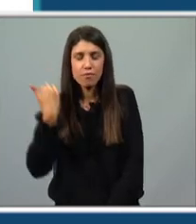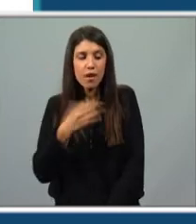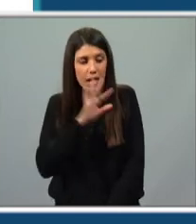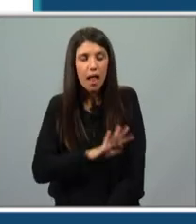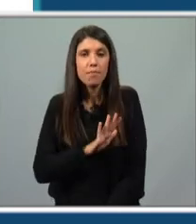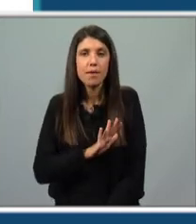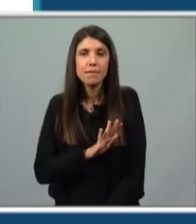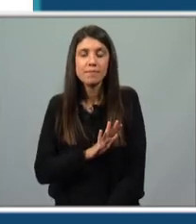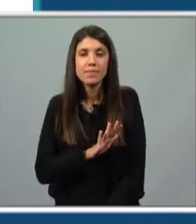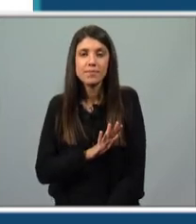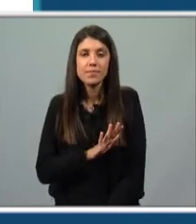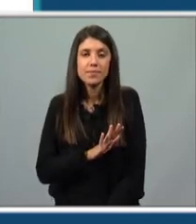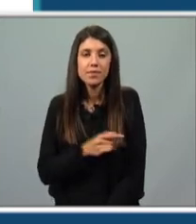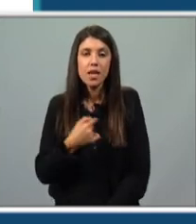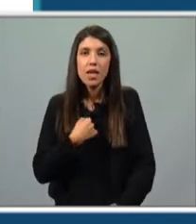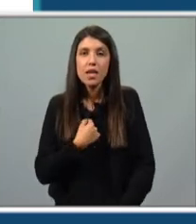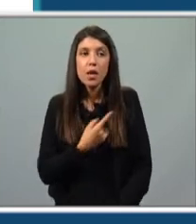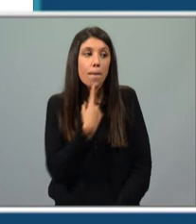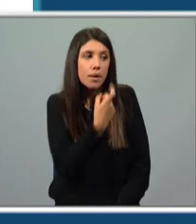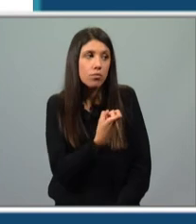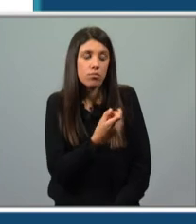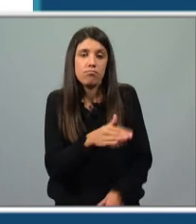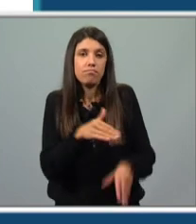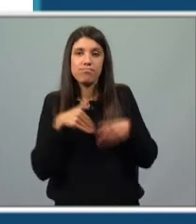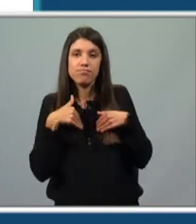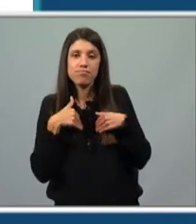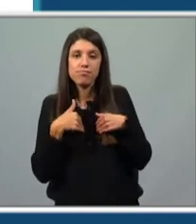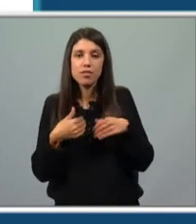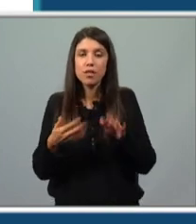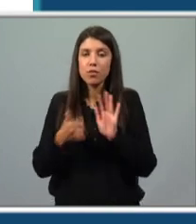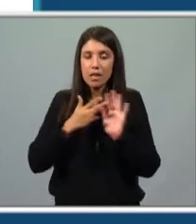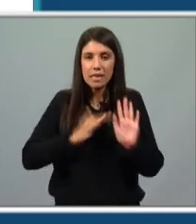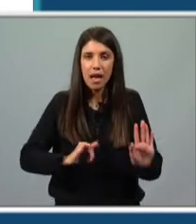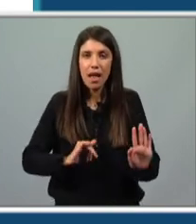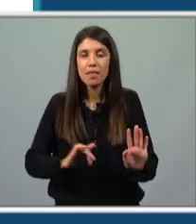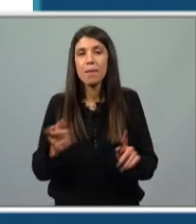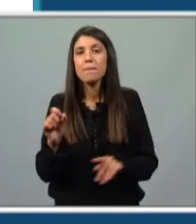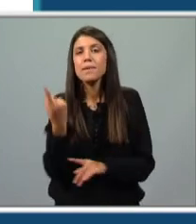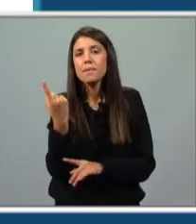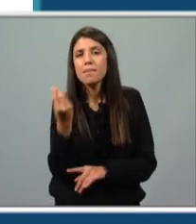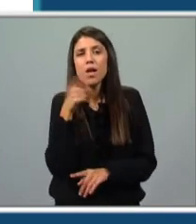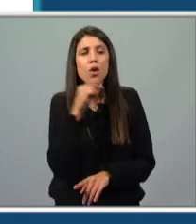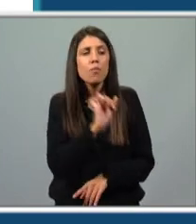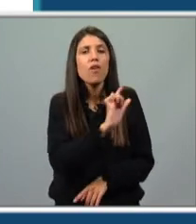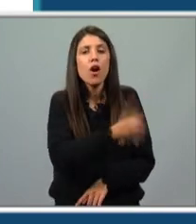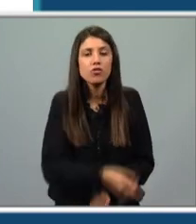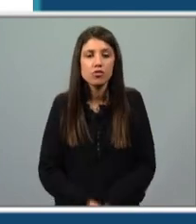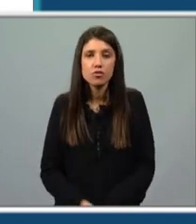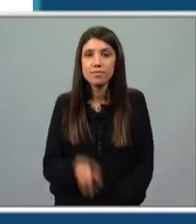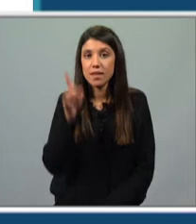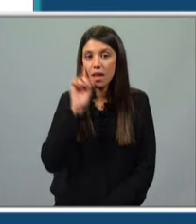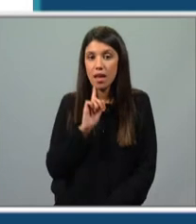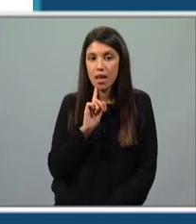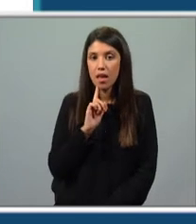calma. E eu que ia começar a fazer perguntas. Espera aí um bocadinho. Primeiro, como é que te chamas? Ela,